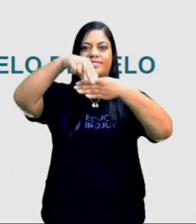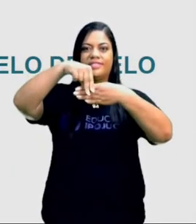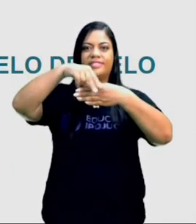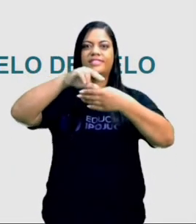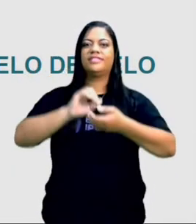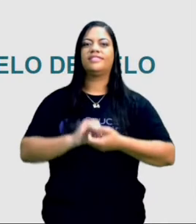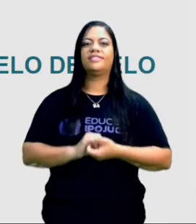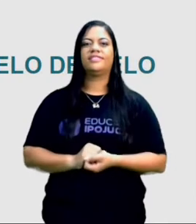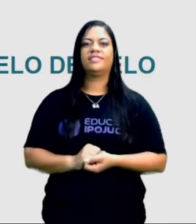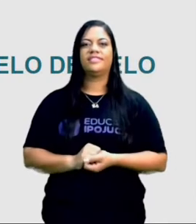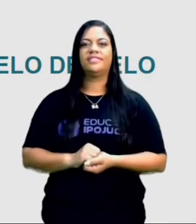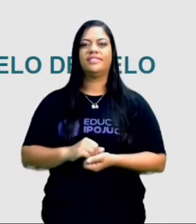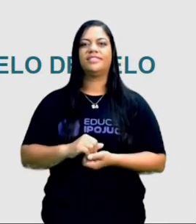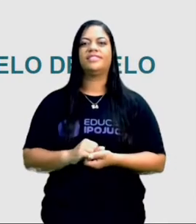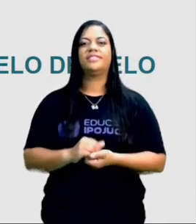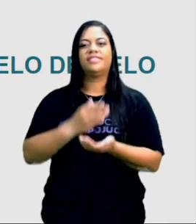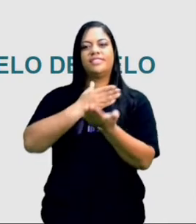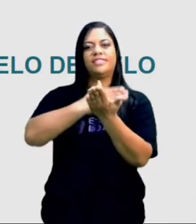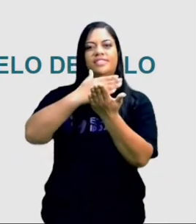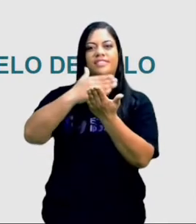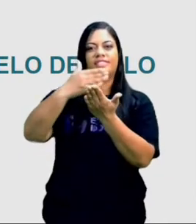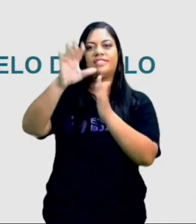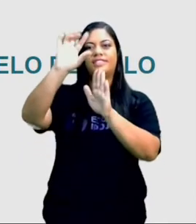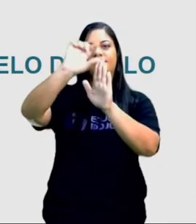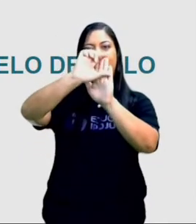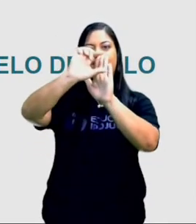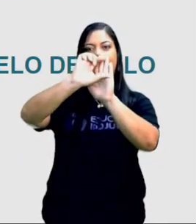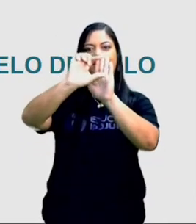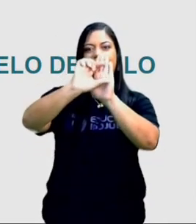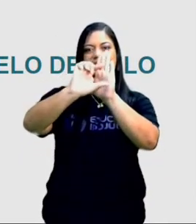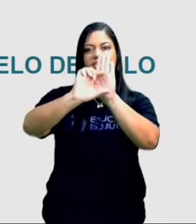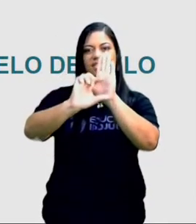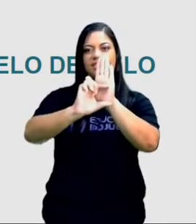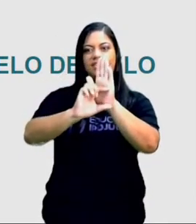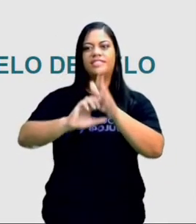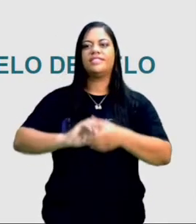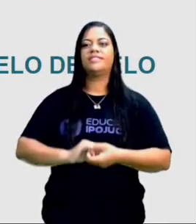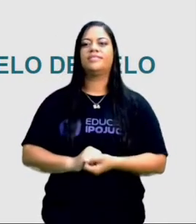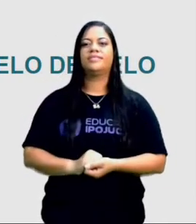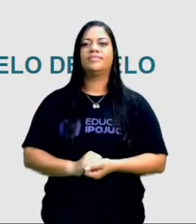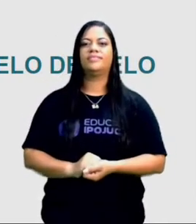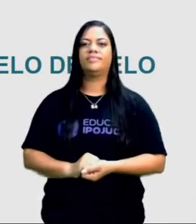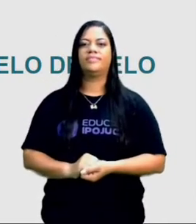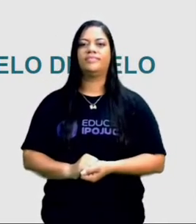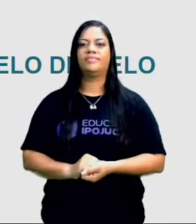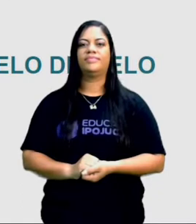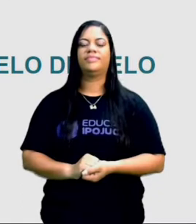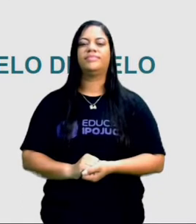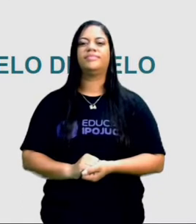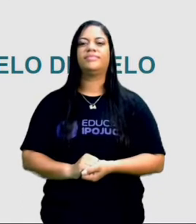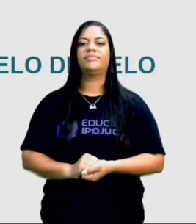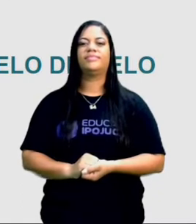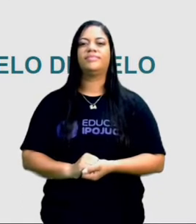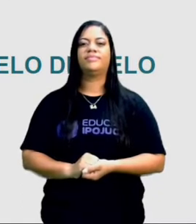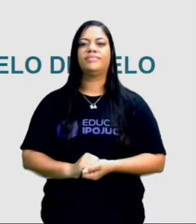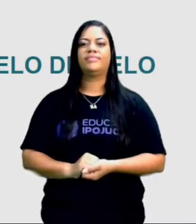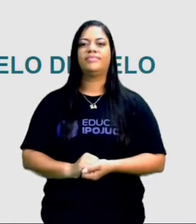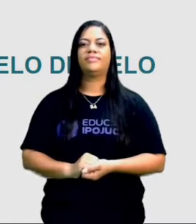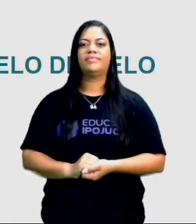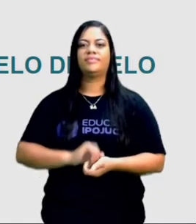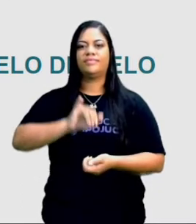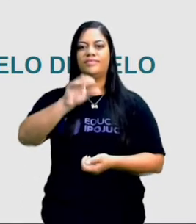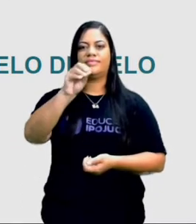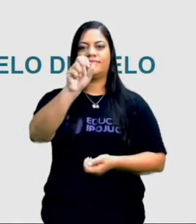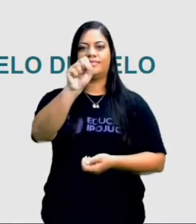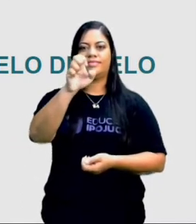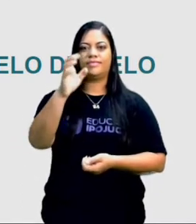Veja que ele é dividido em assim, em versos. E temos aí três estrofes. Esse é de José